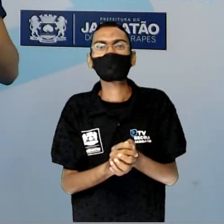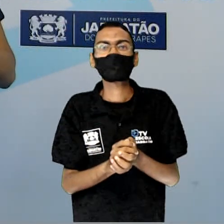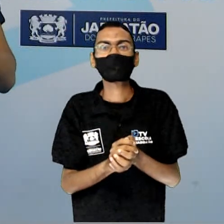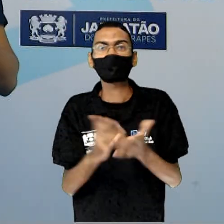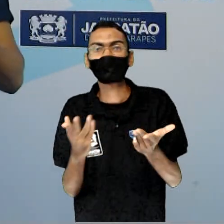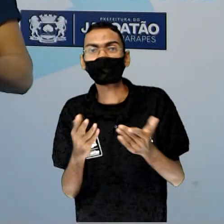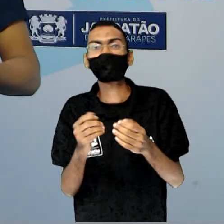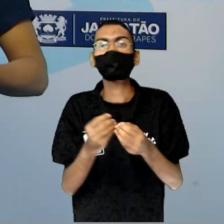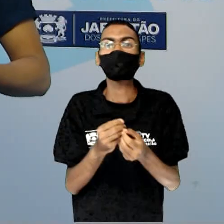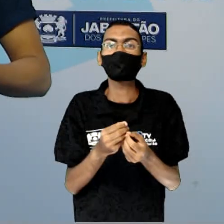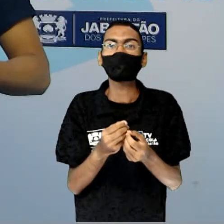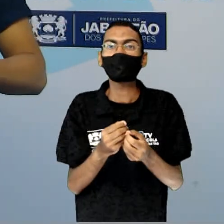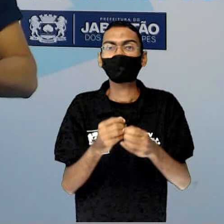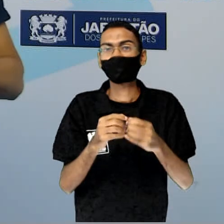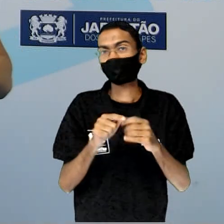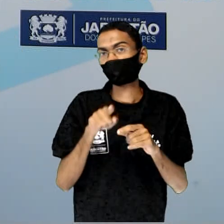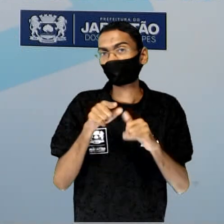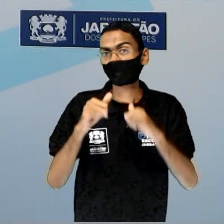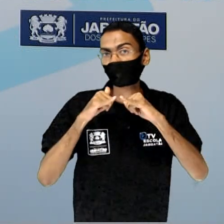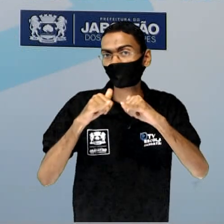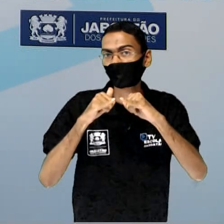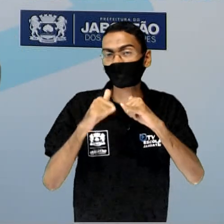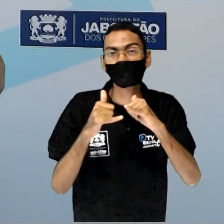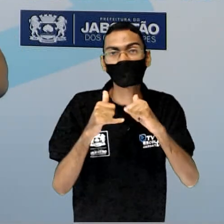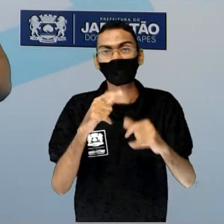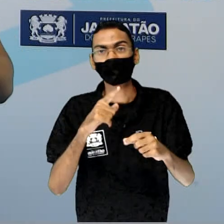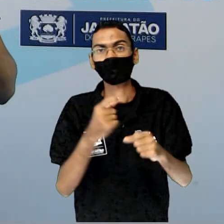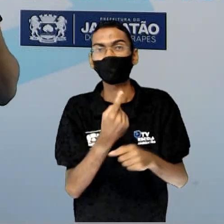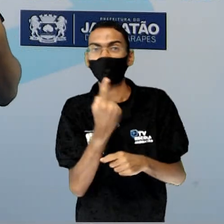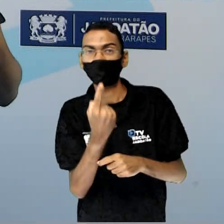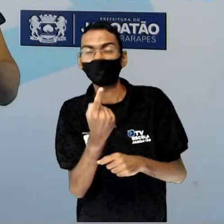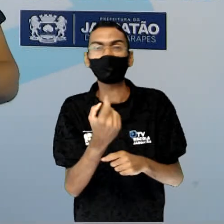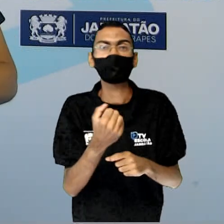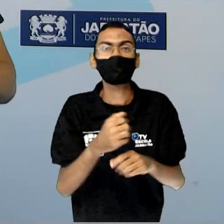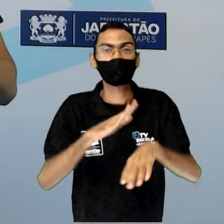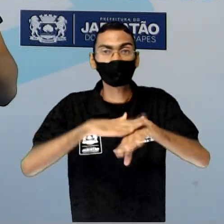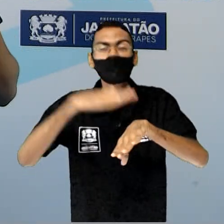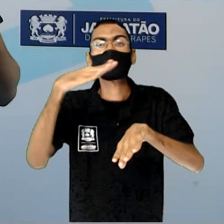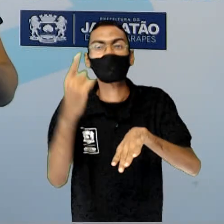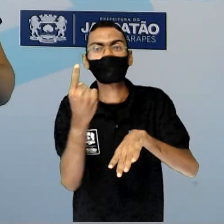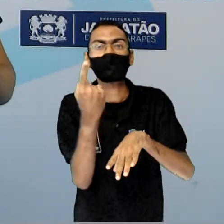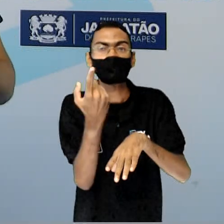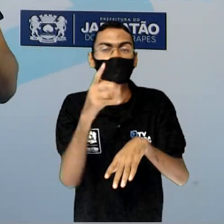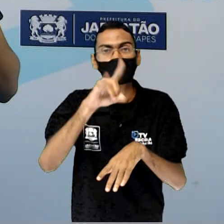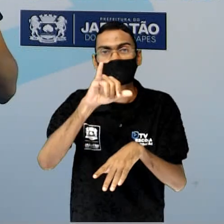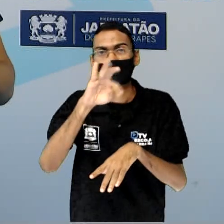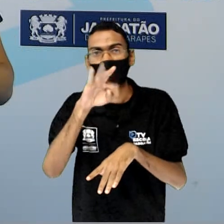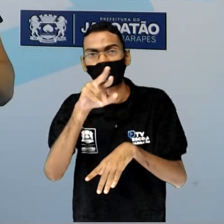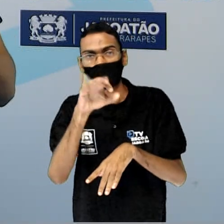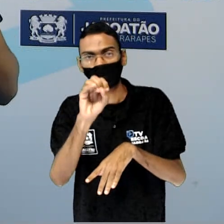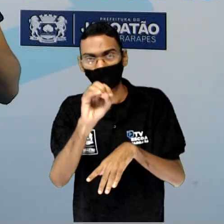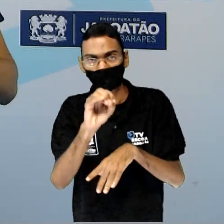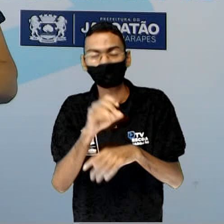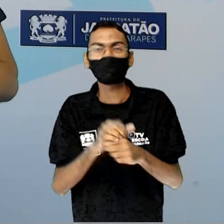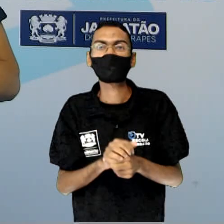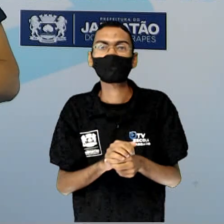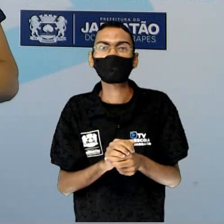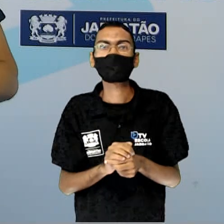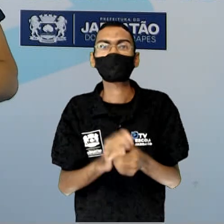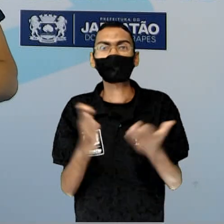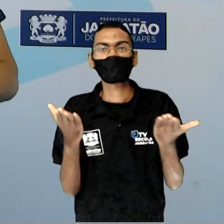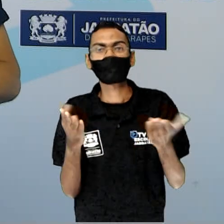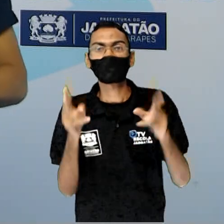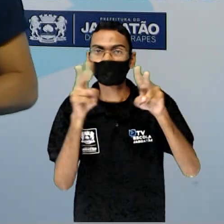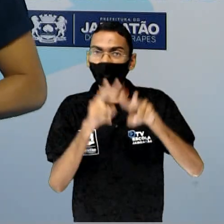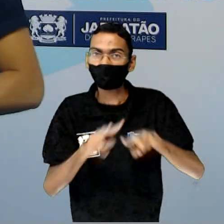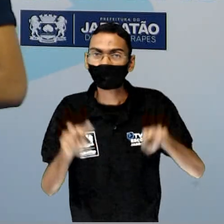de um inteiro. E é através da fração imprópria que nós podemos encontrar também os números mistos. Mas isso nós vamos ver mais